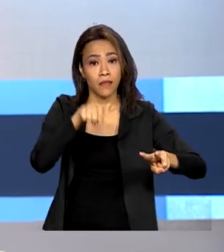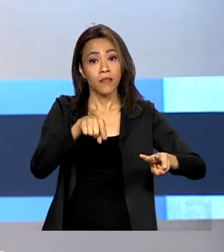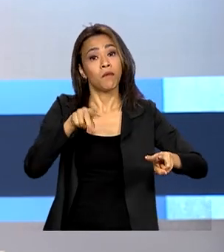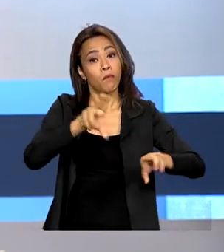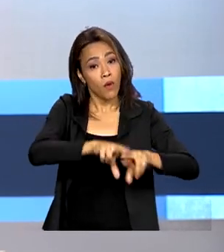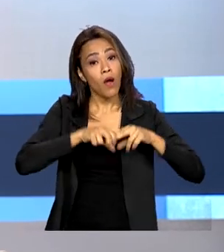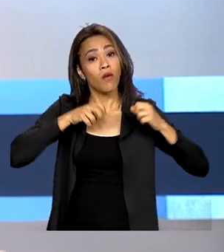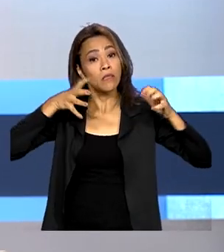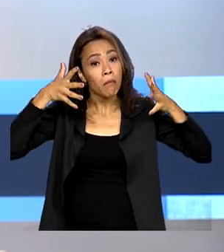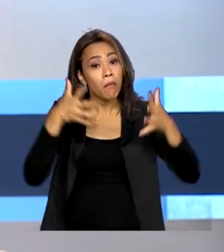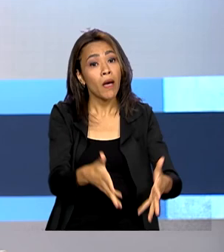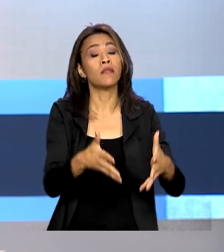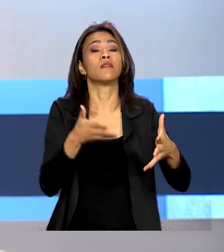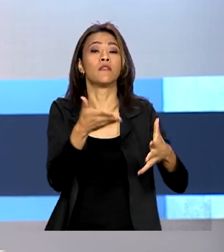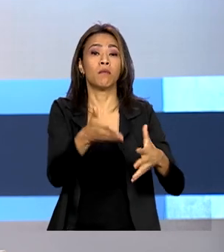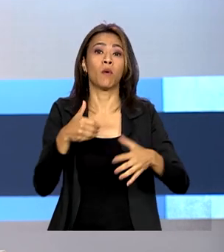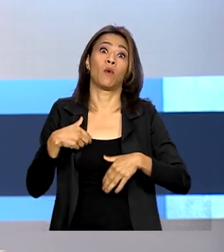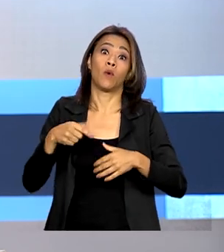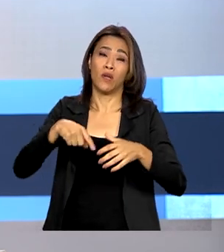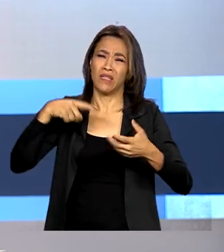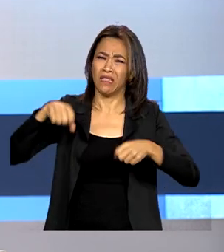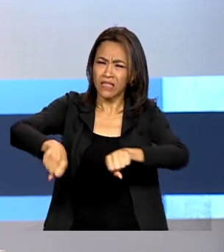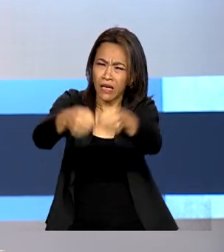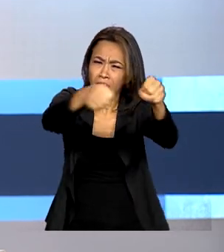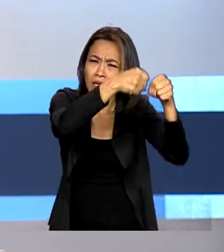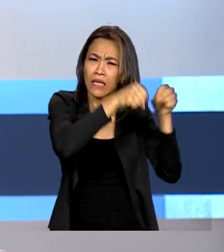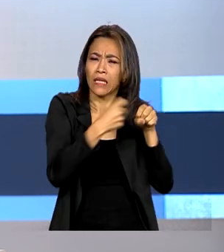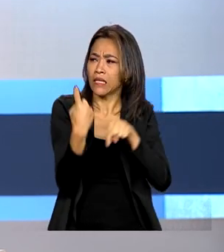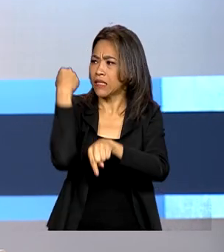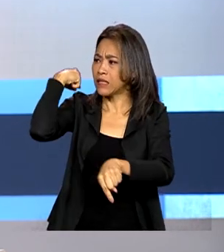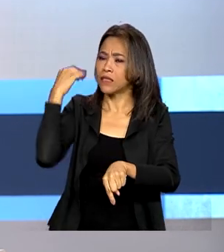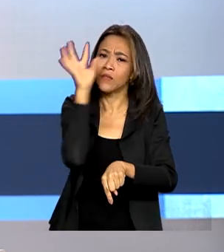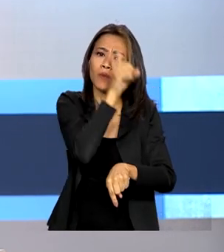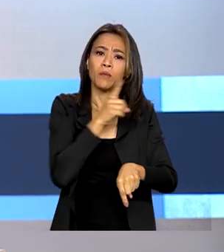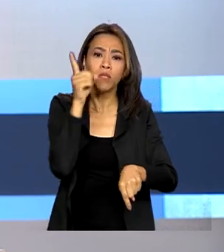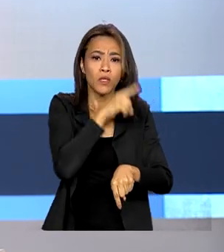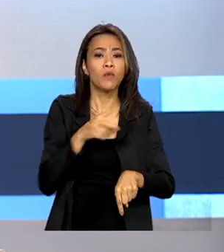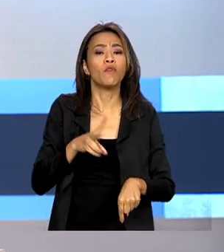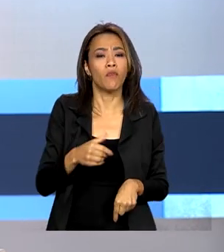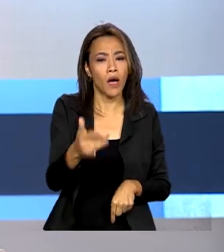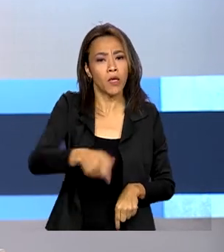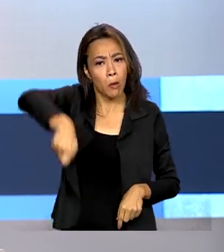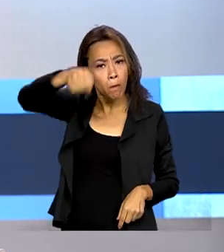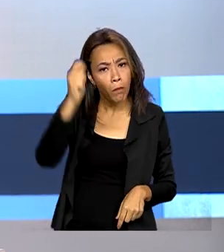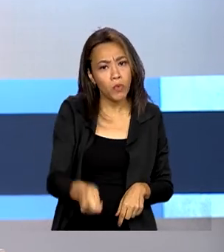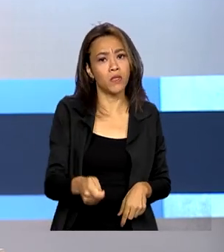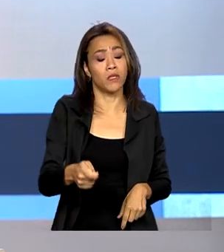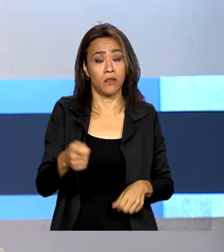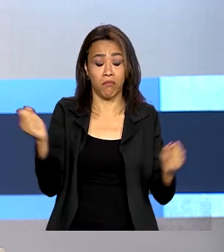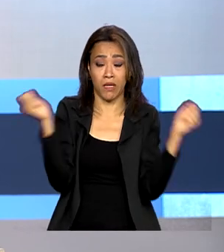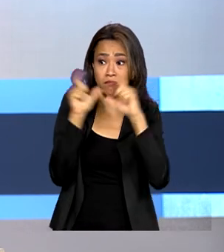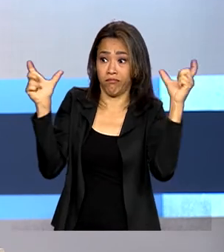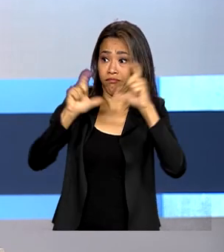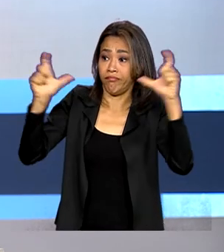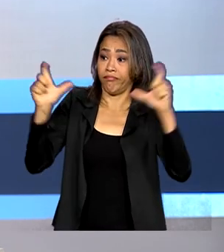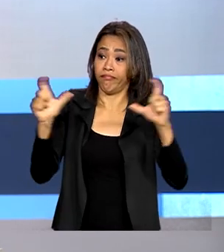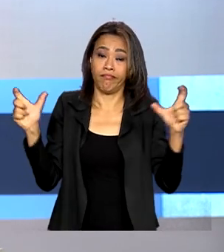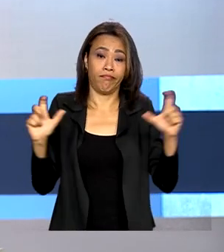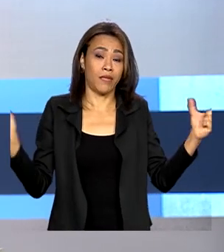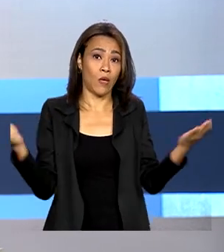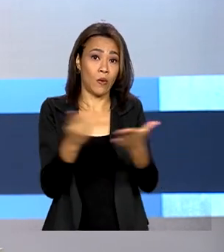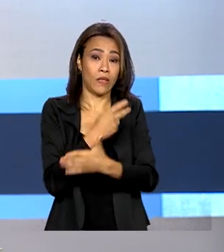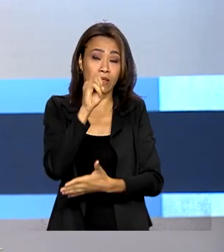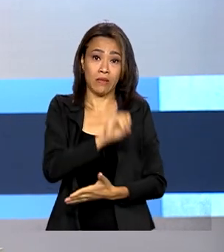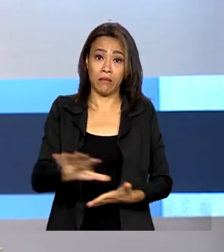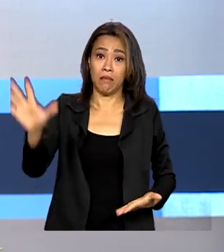nos atos terroristas de domingo. O governo federal promete punição aos responsáveis pelas cenas de horror que o país e o mundo